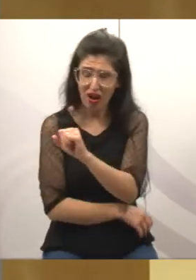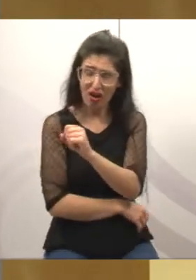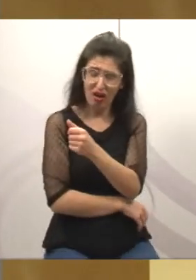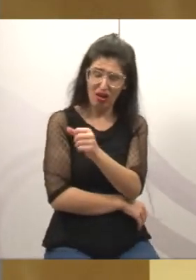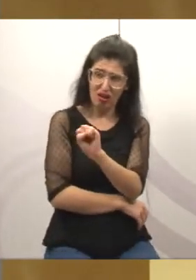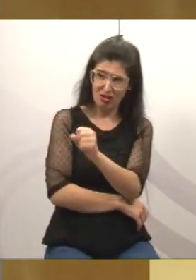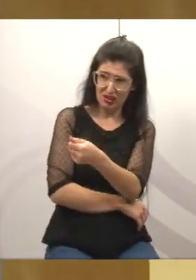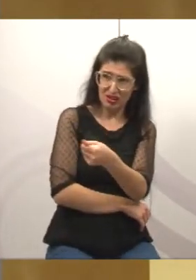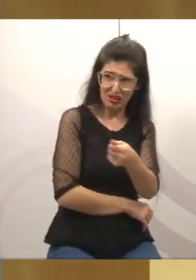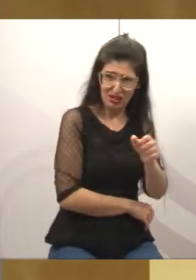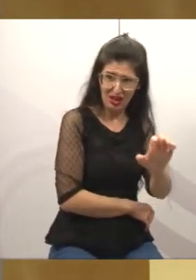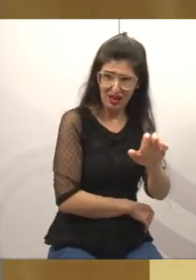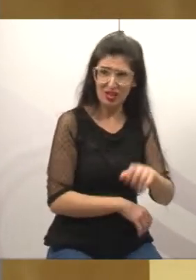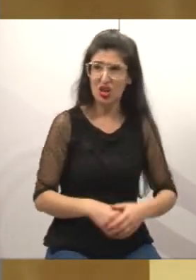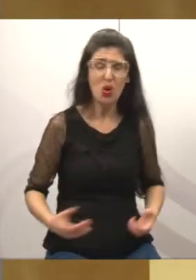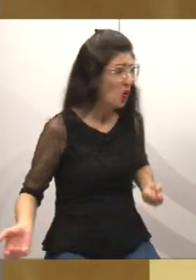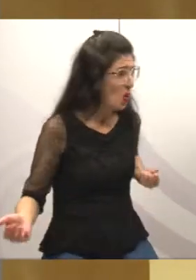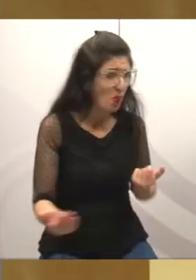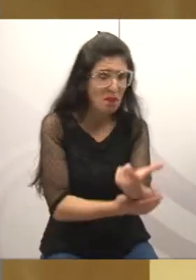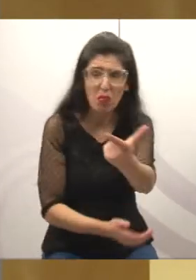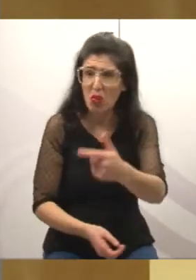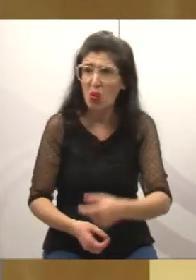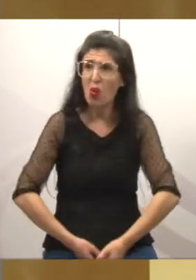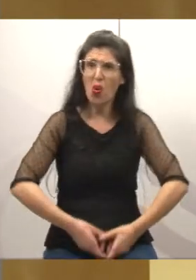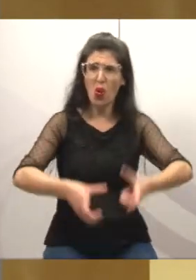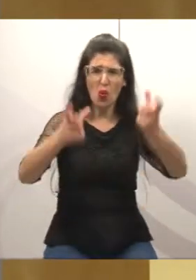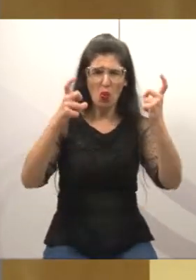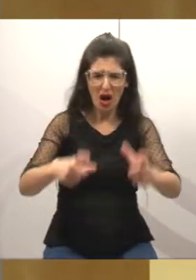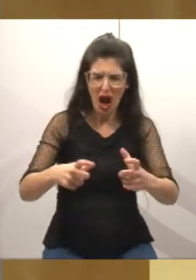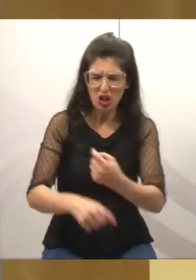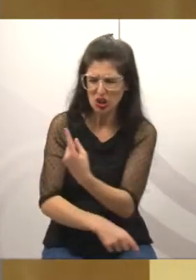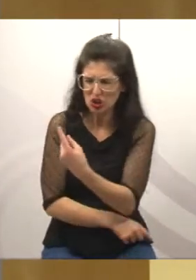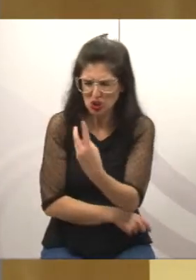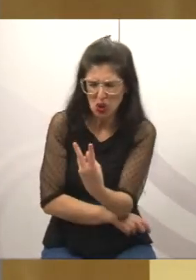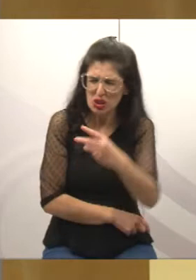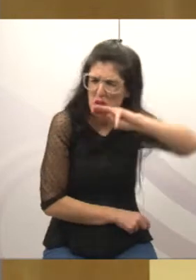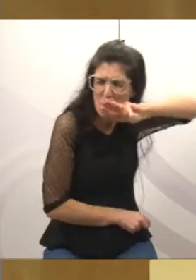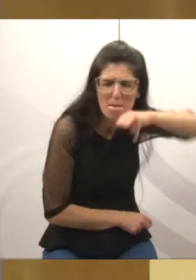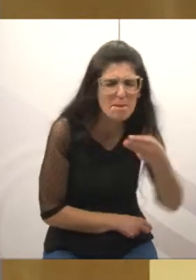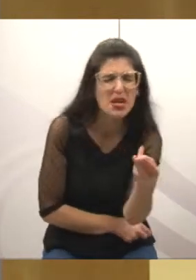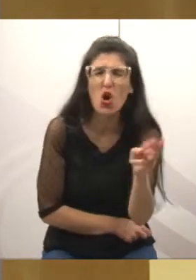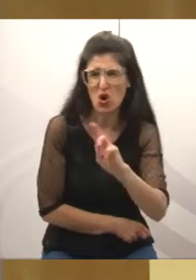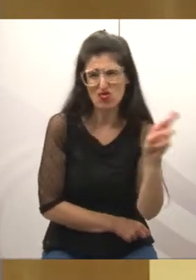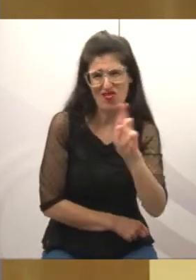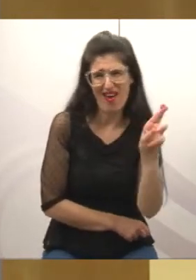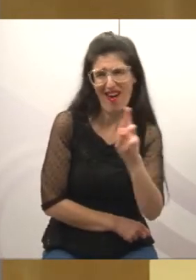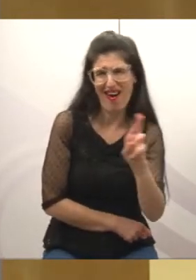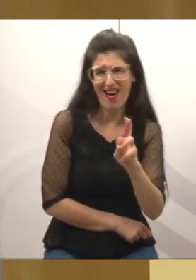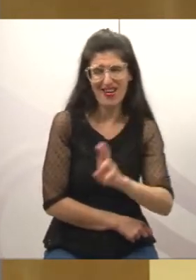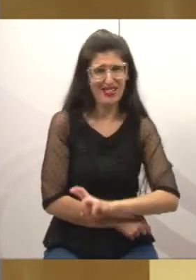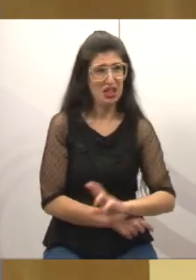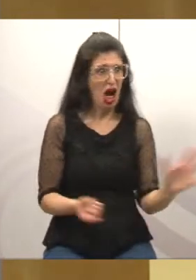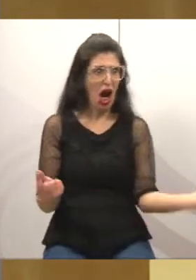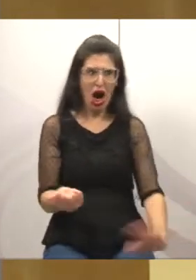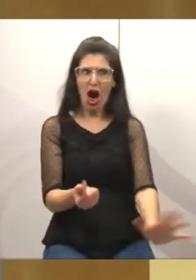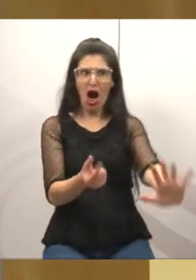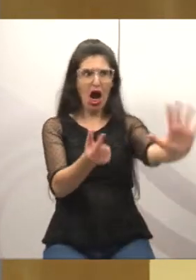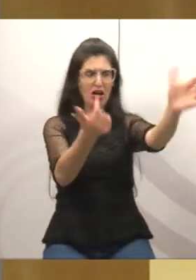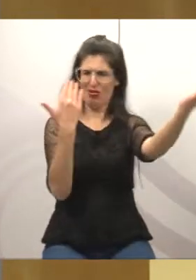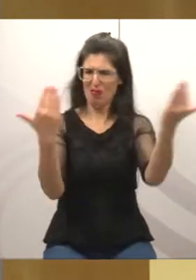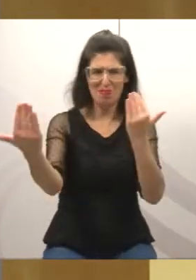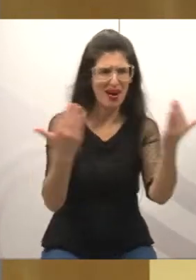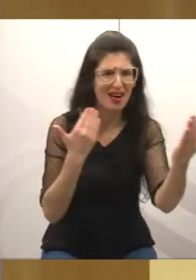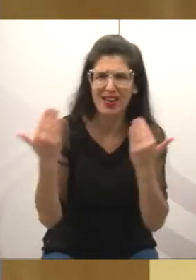de uma sede de 12 milhões de reais no centro da cidade. O SAI, ao meu ver, precisa